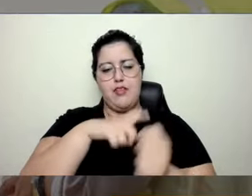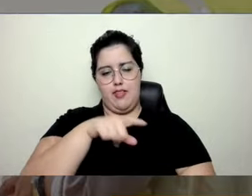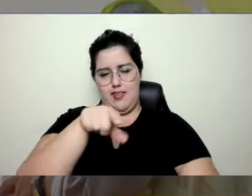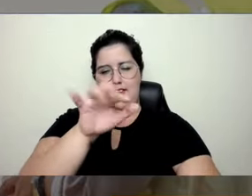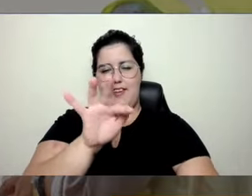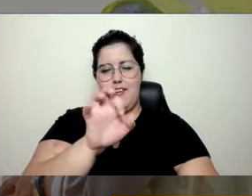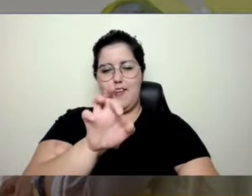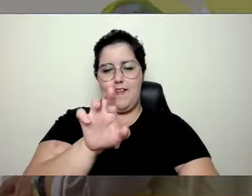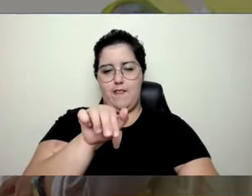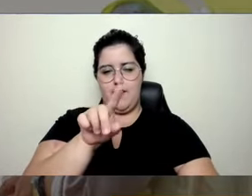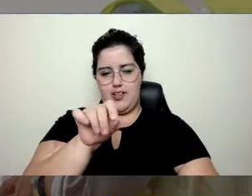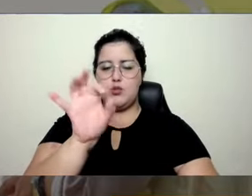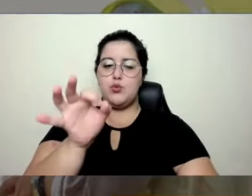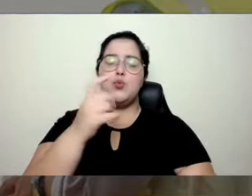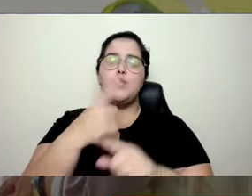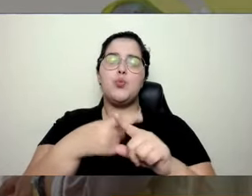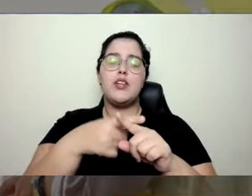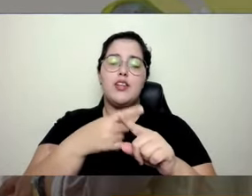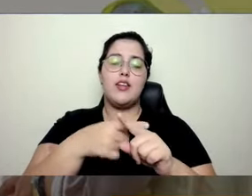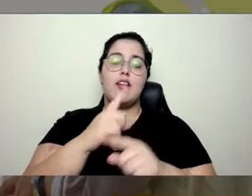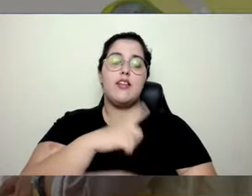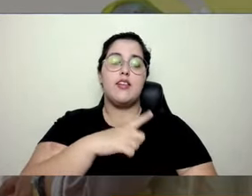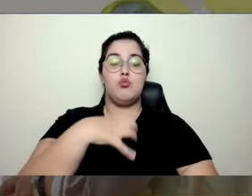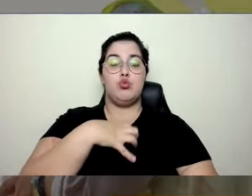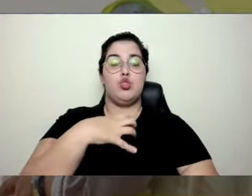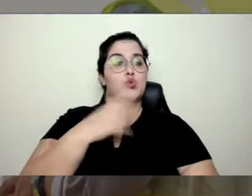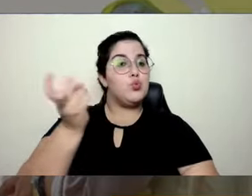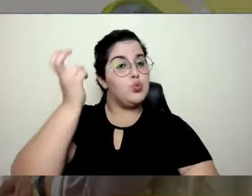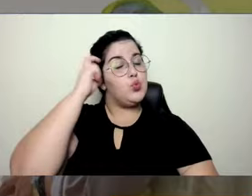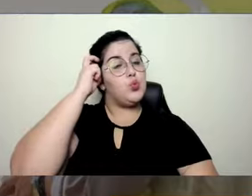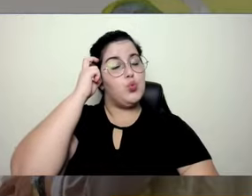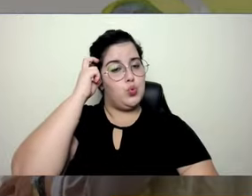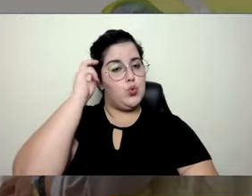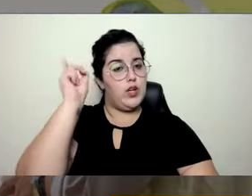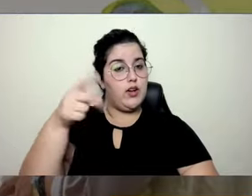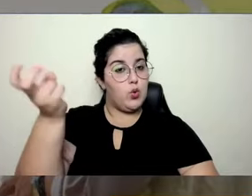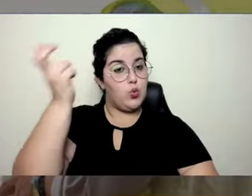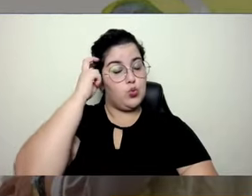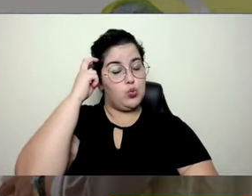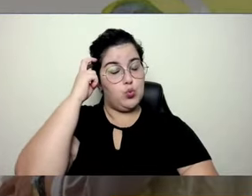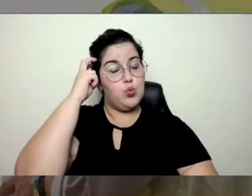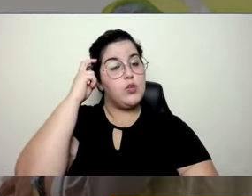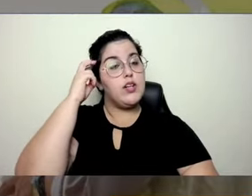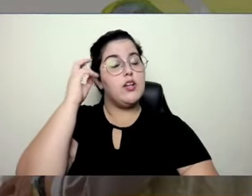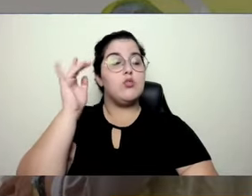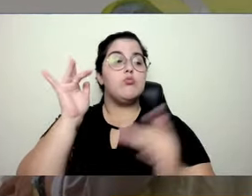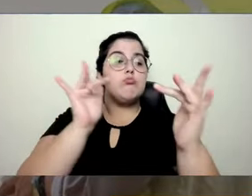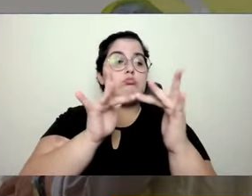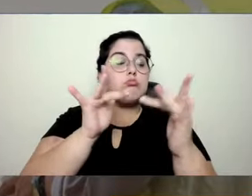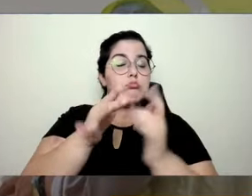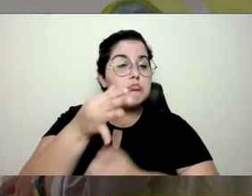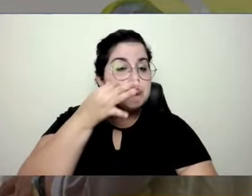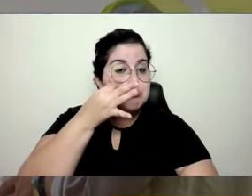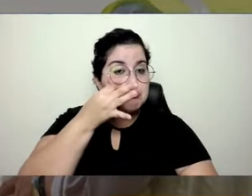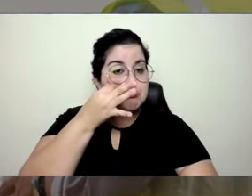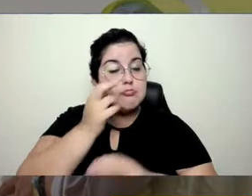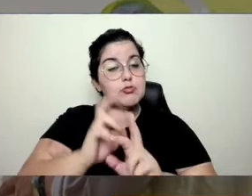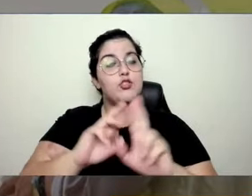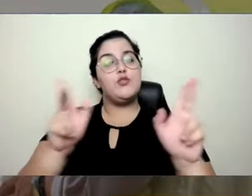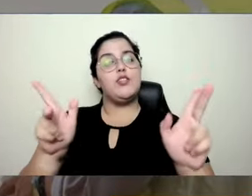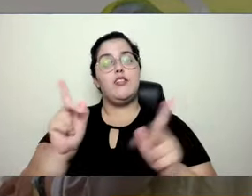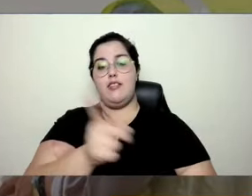porque essa parte de cultura só vem na convivência. Somos seres humanos, a tecnologia